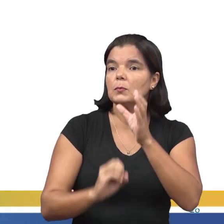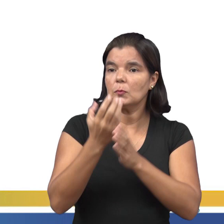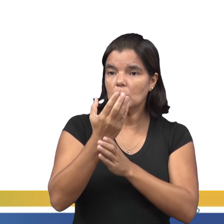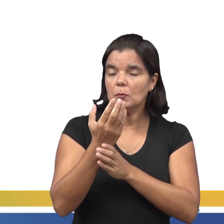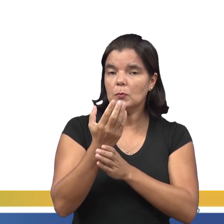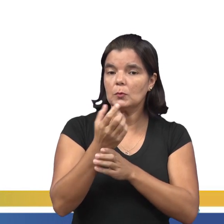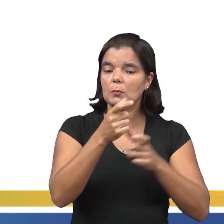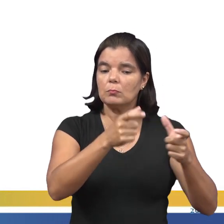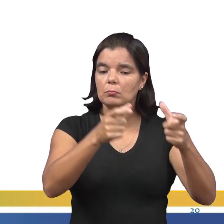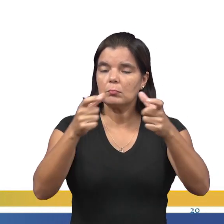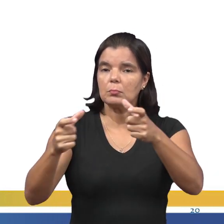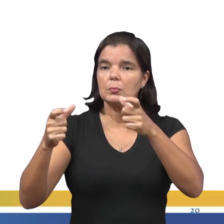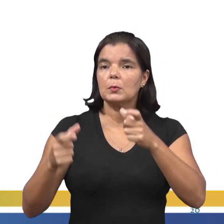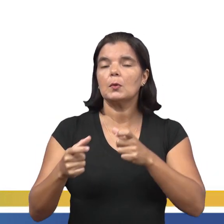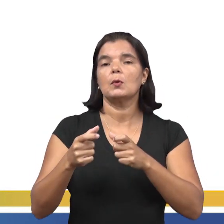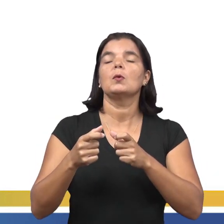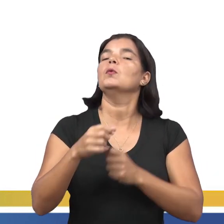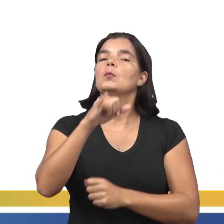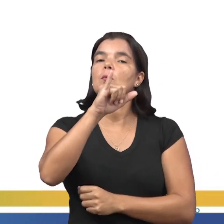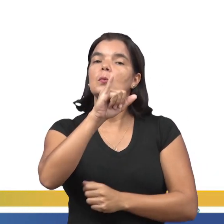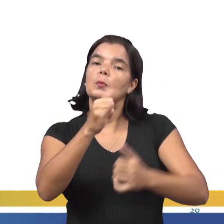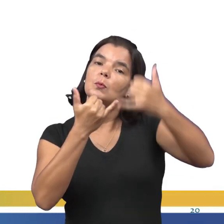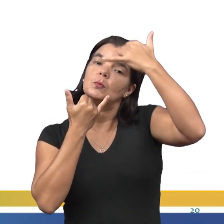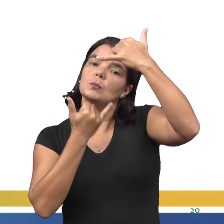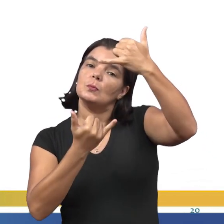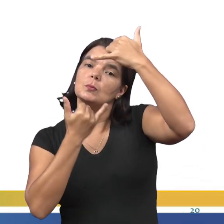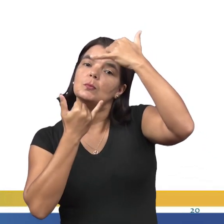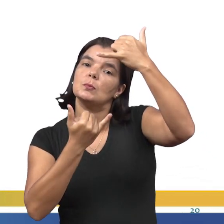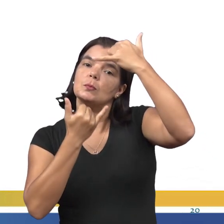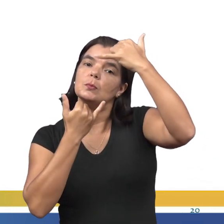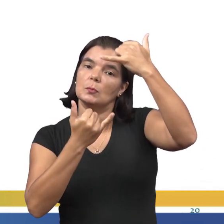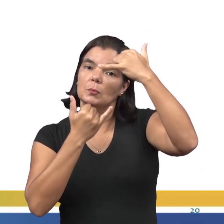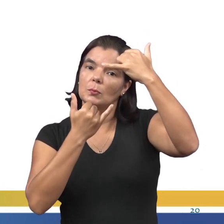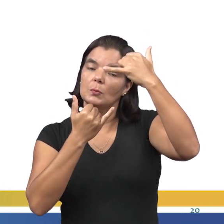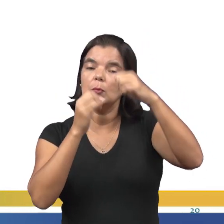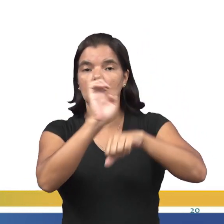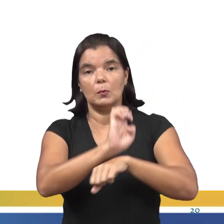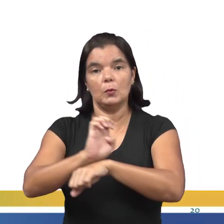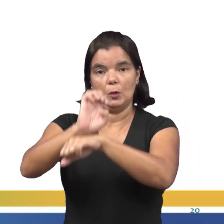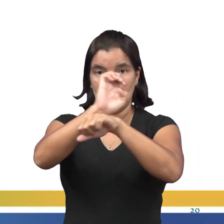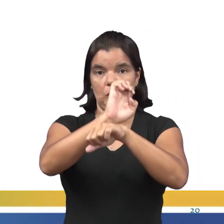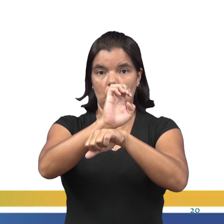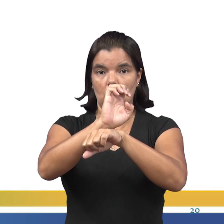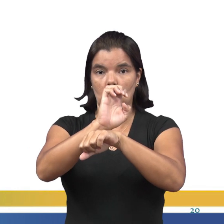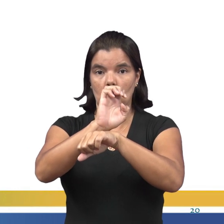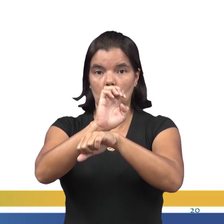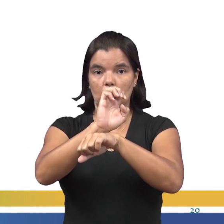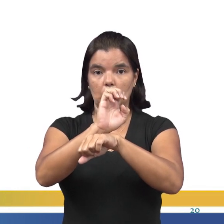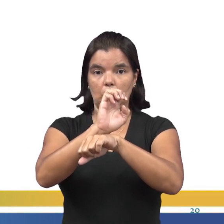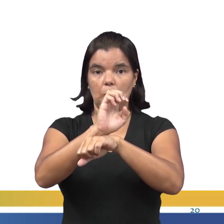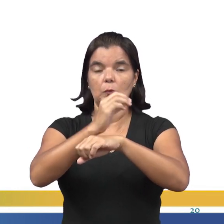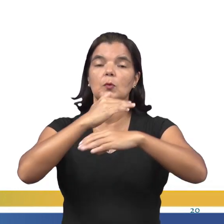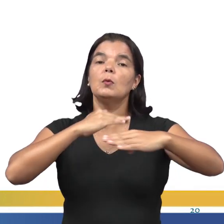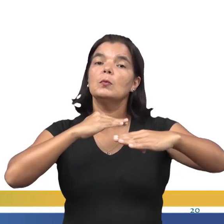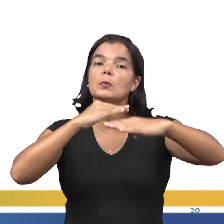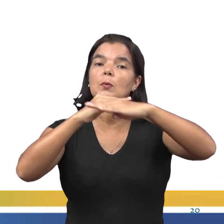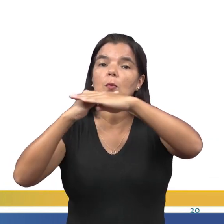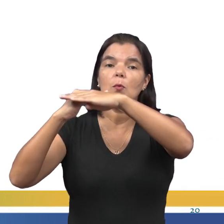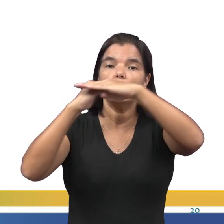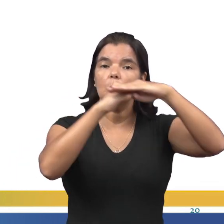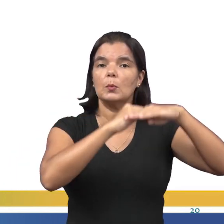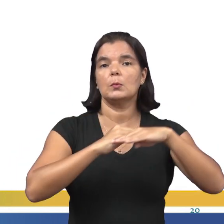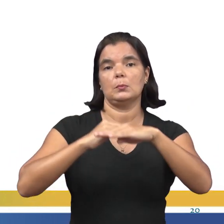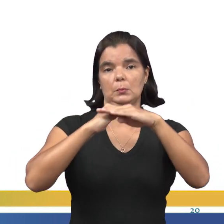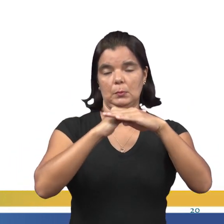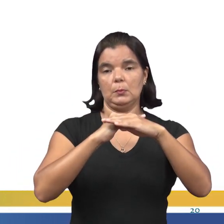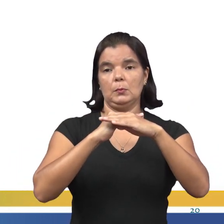considerando, O IBGE agrupou os estados segundo uma combinação de aspectos naturais, sociais